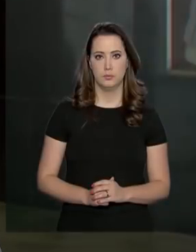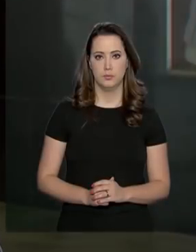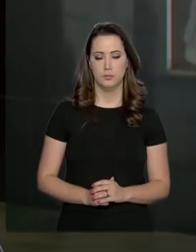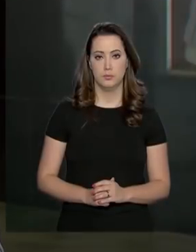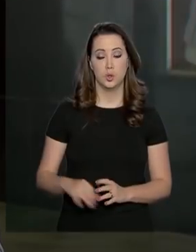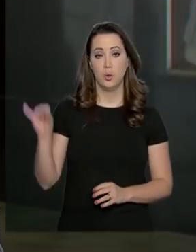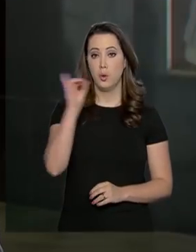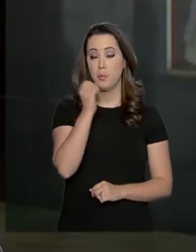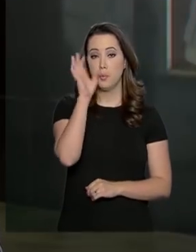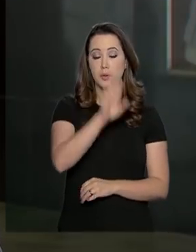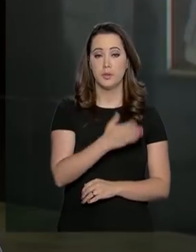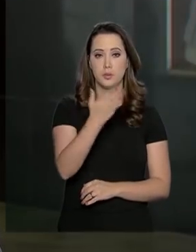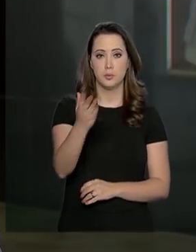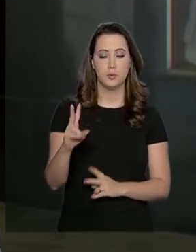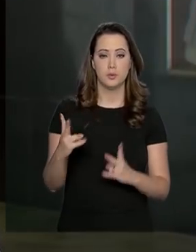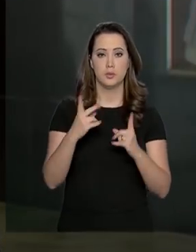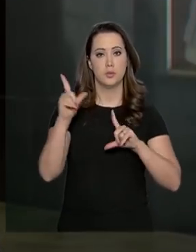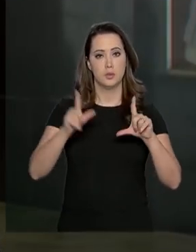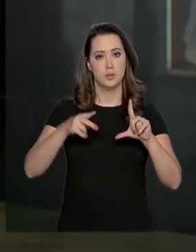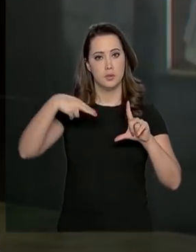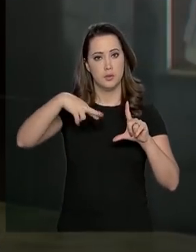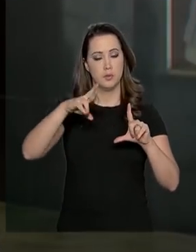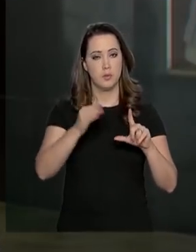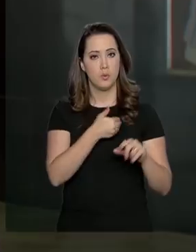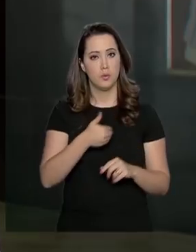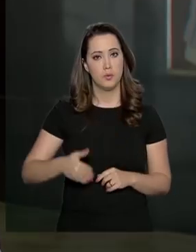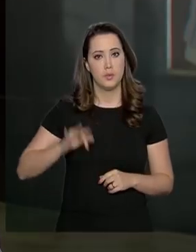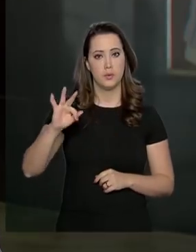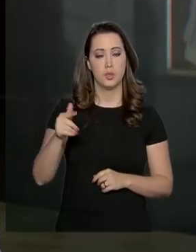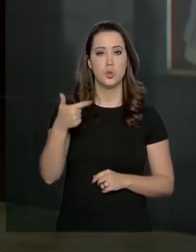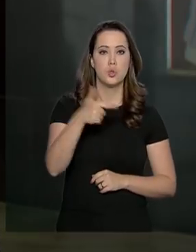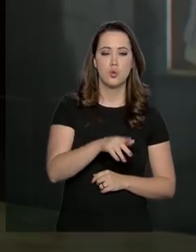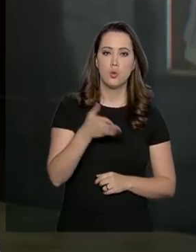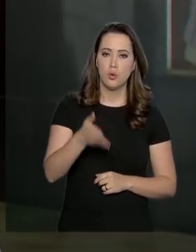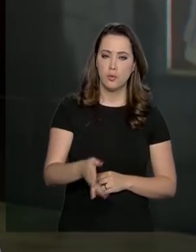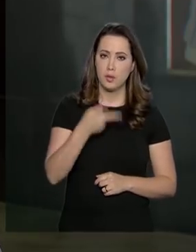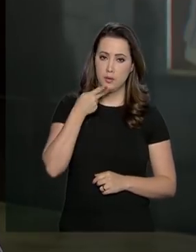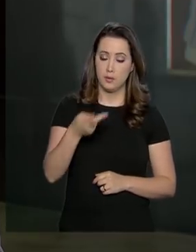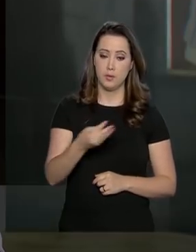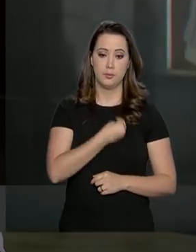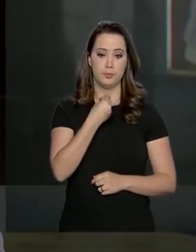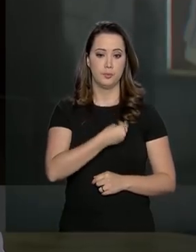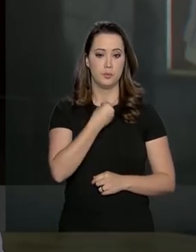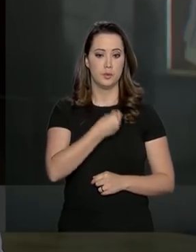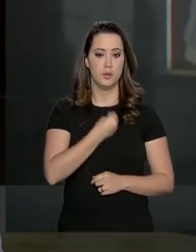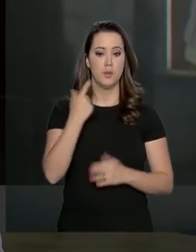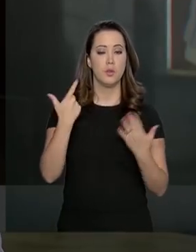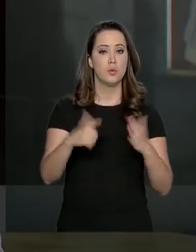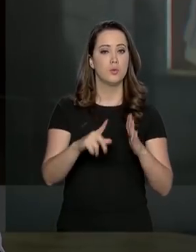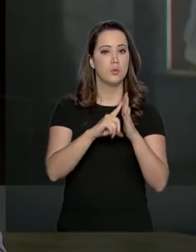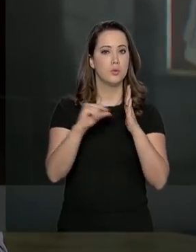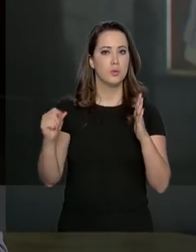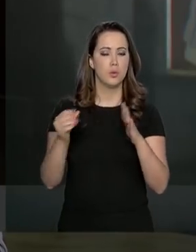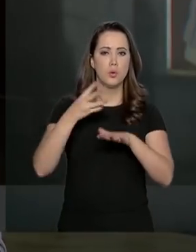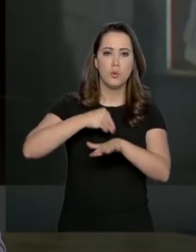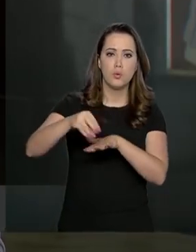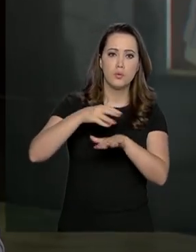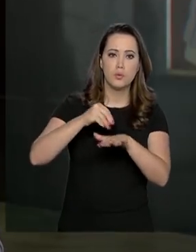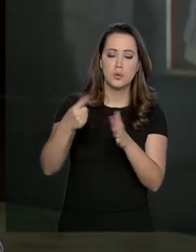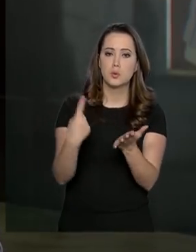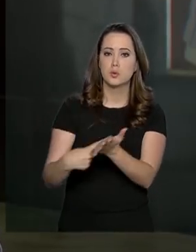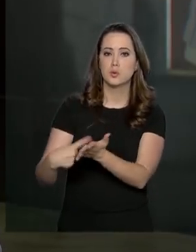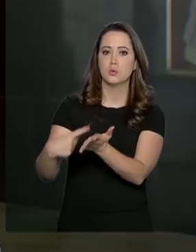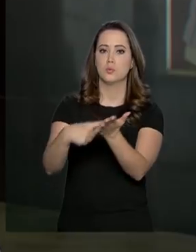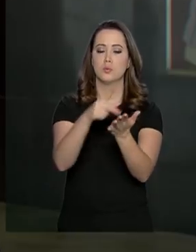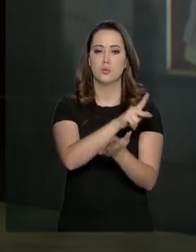Boa tarde para você que acompanha NBR, a TV do Governo Federal, voltamos a falar ao vivo do Palácio do Planalto com informações da